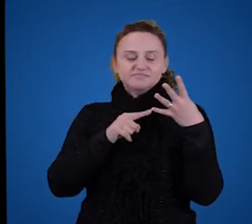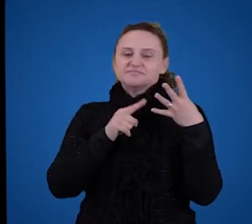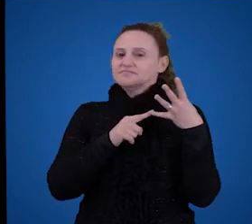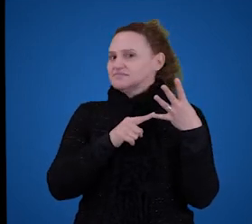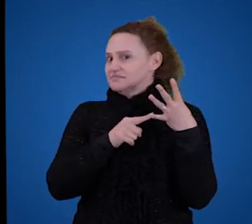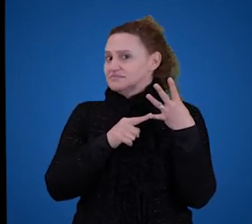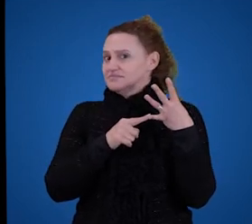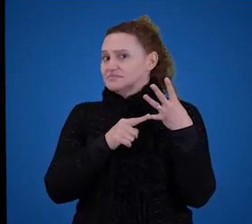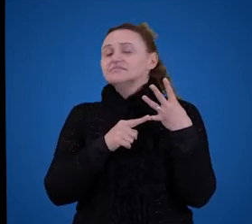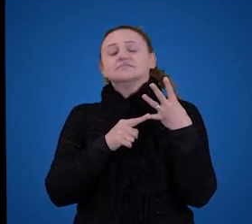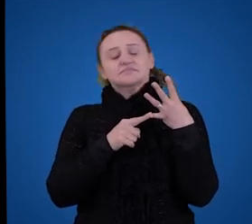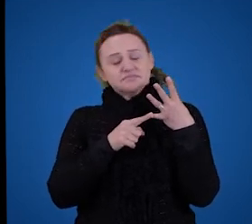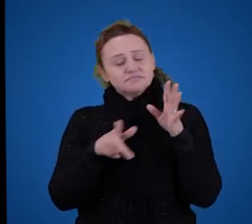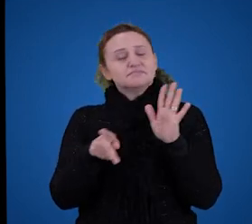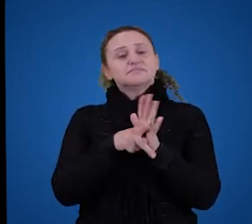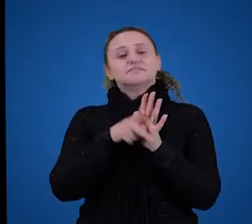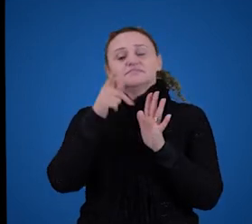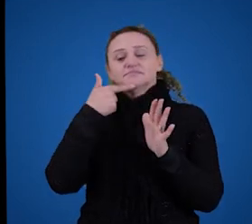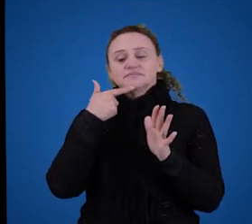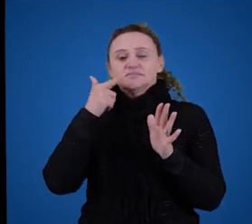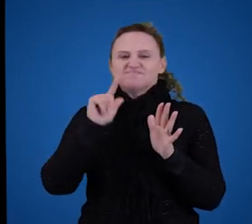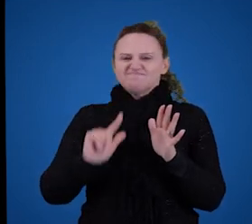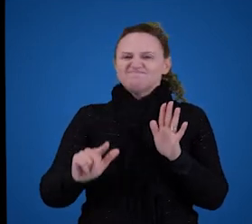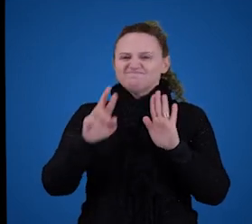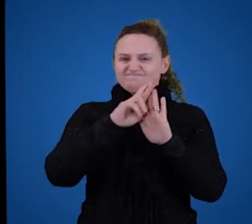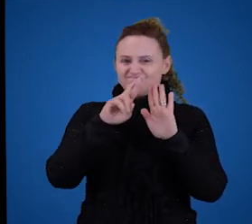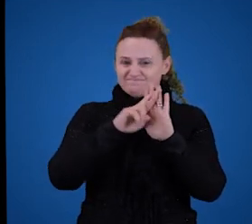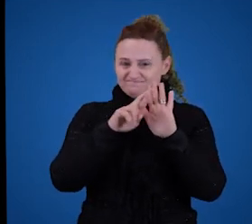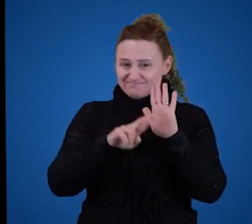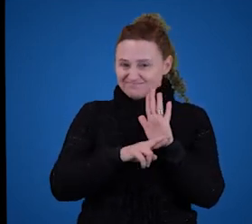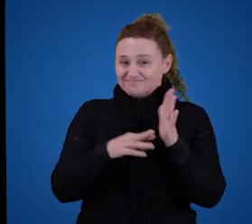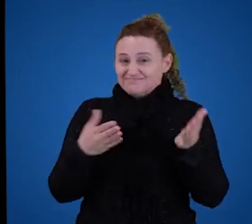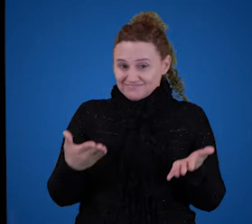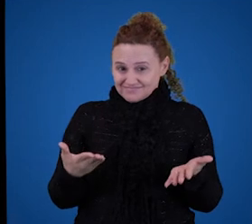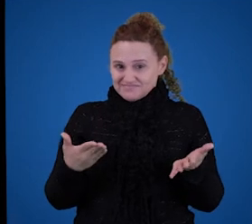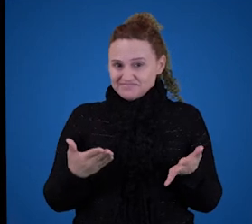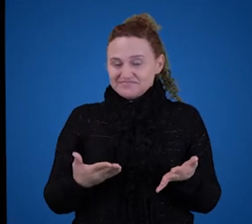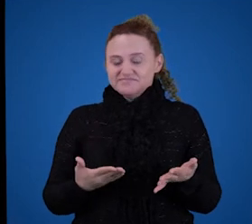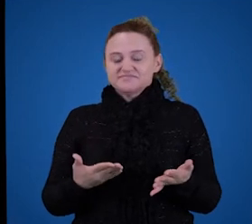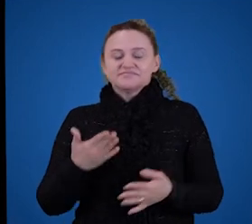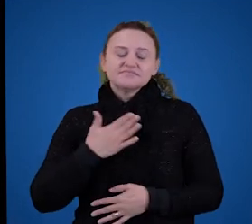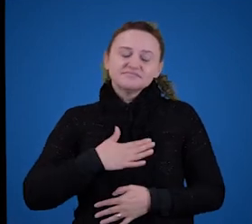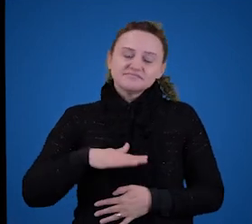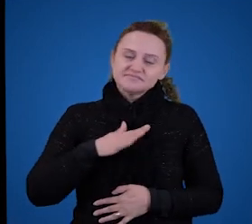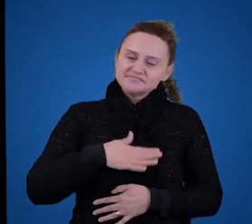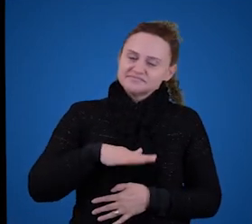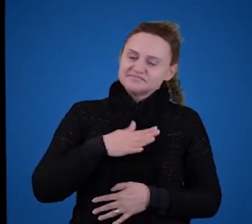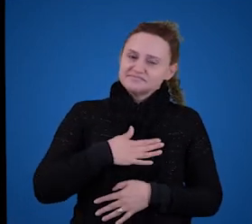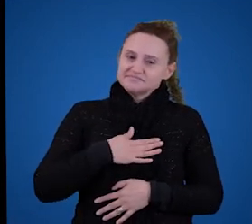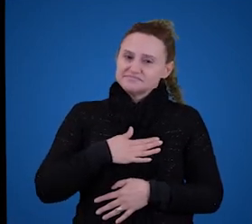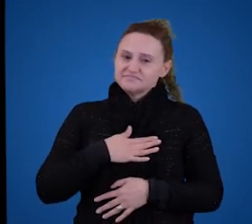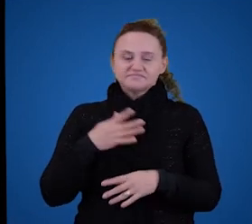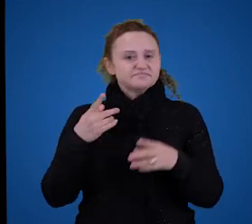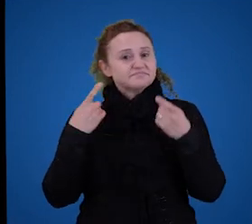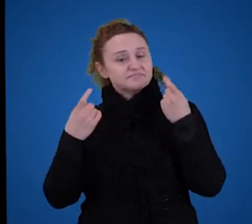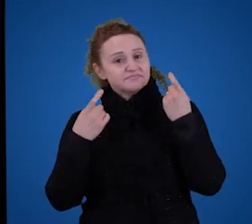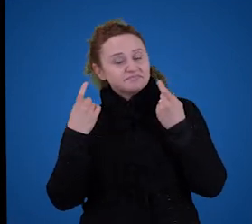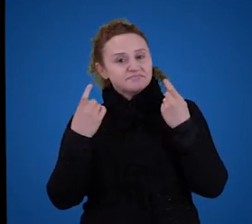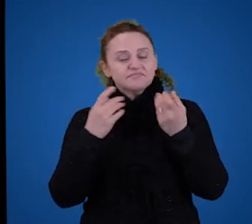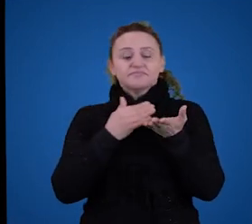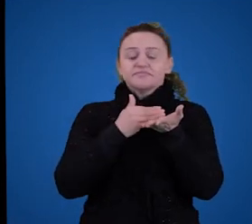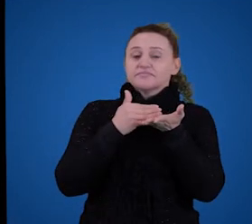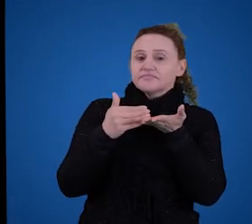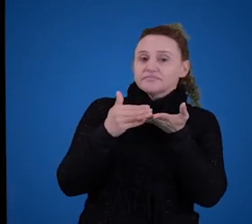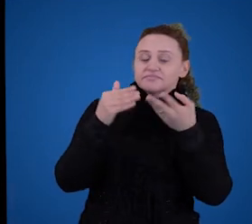última apela para a própria língua e seus componentes. Então, como eu disse, não se preocupem, nós vamos verificar cada uma delas. Então, vamos